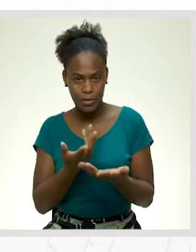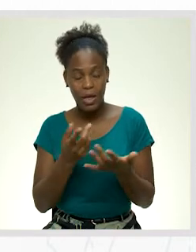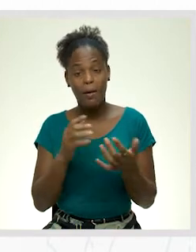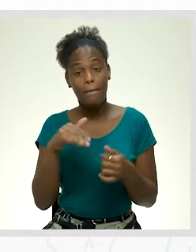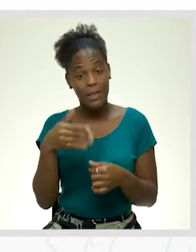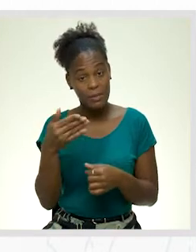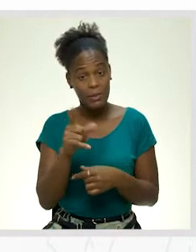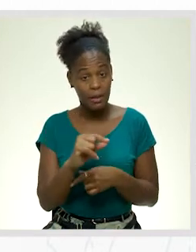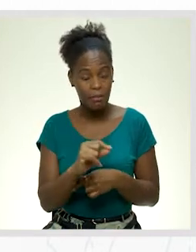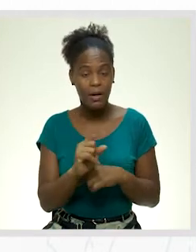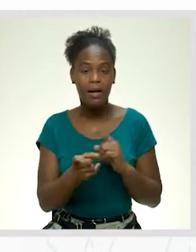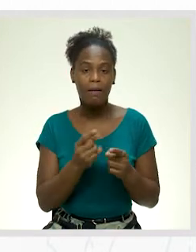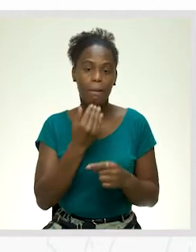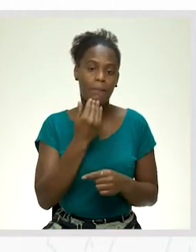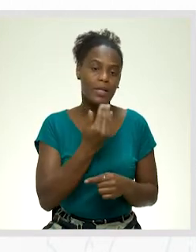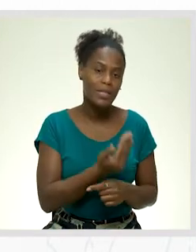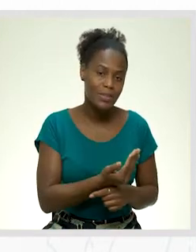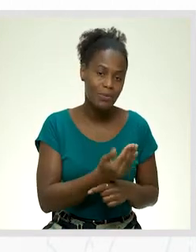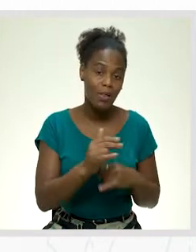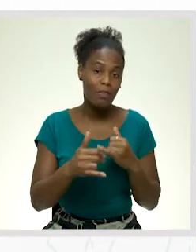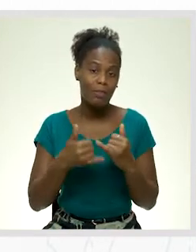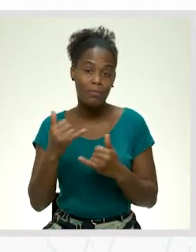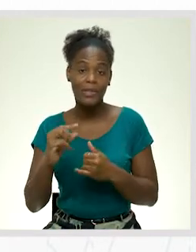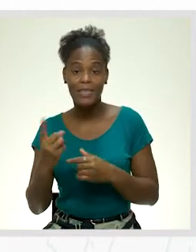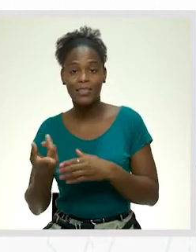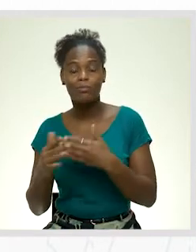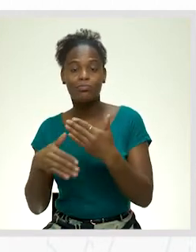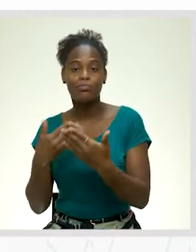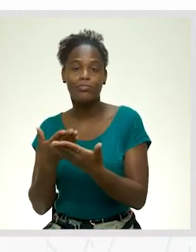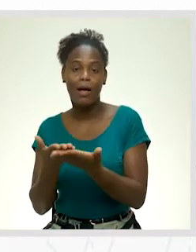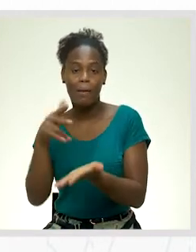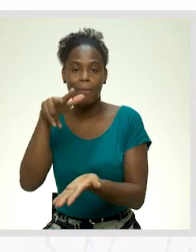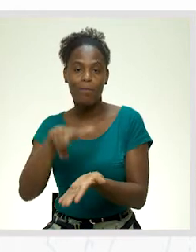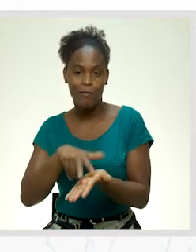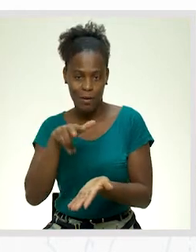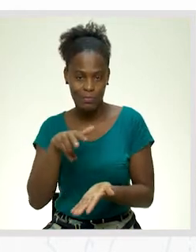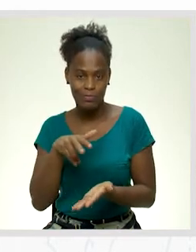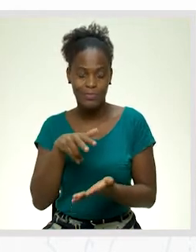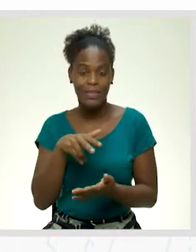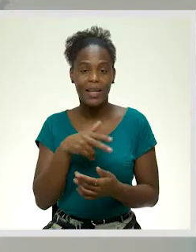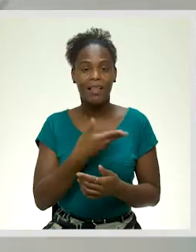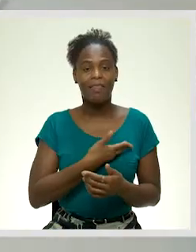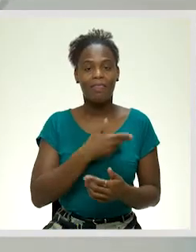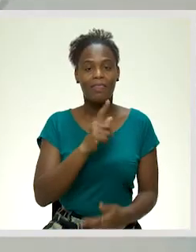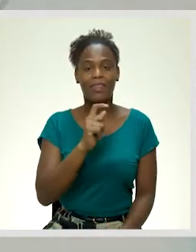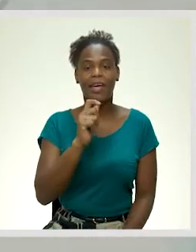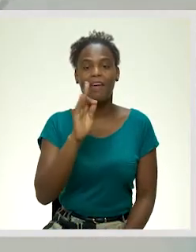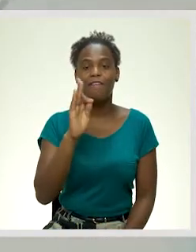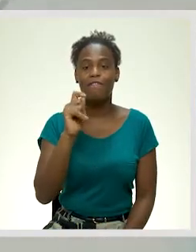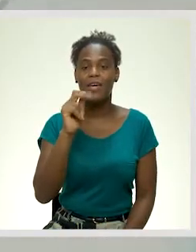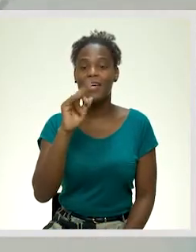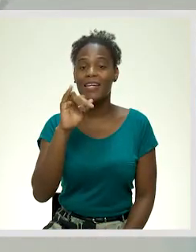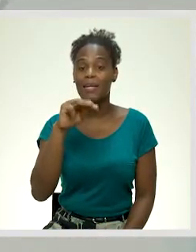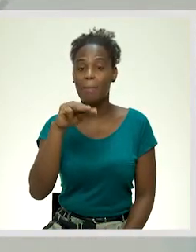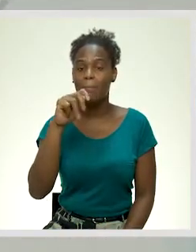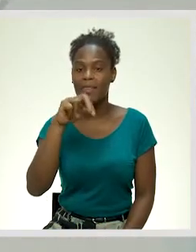principalmente, que o pedido seja deferido ou seja aprovado. Diferimento ou aprovação,